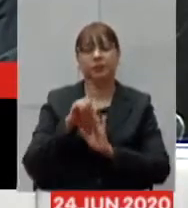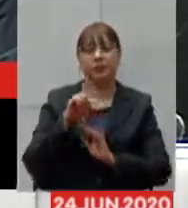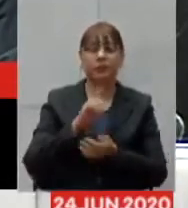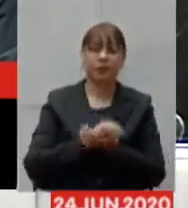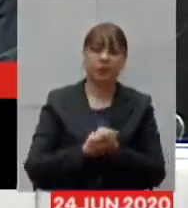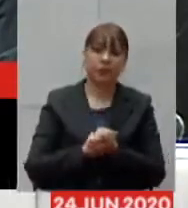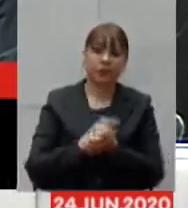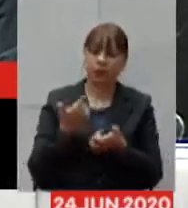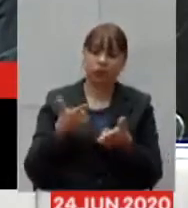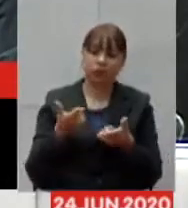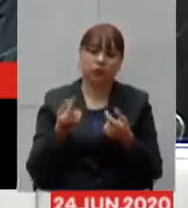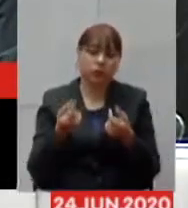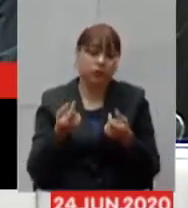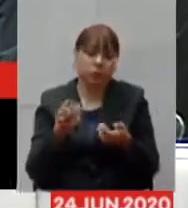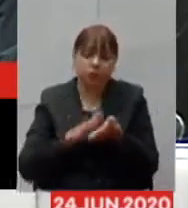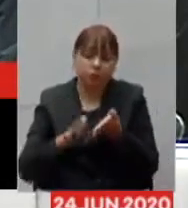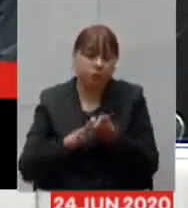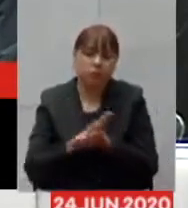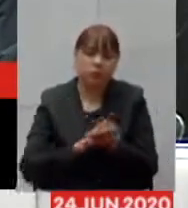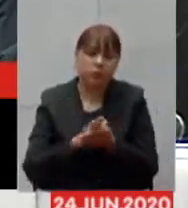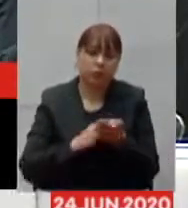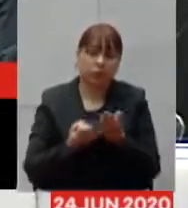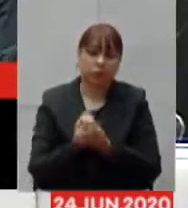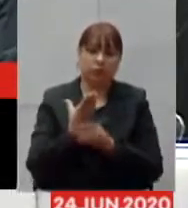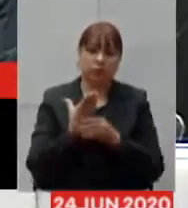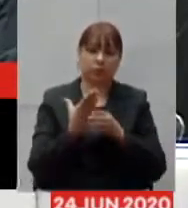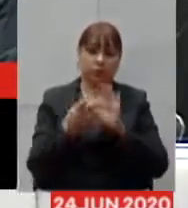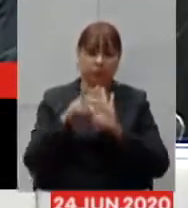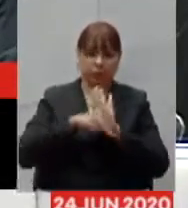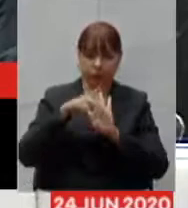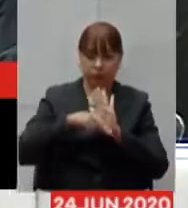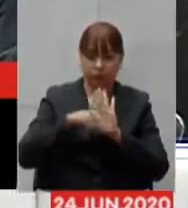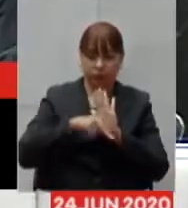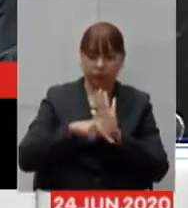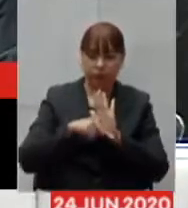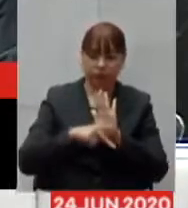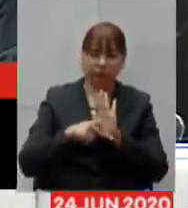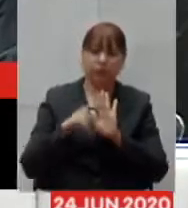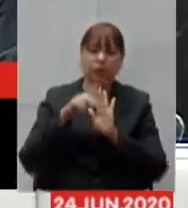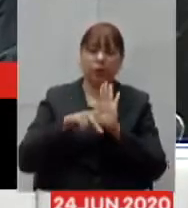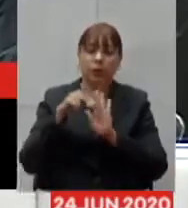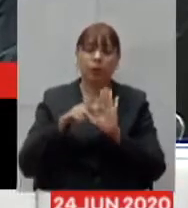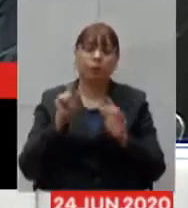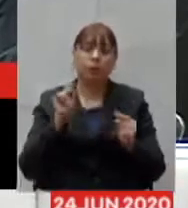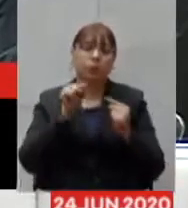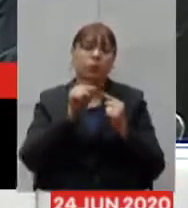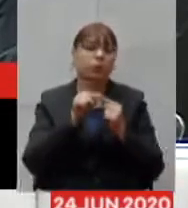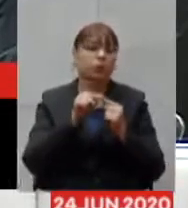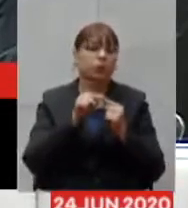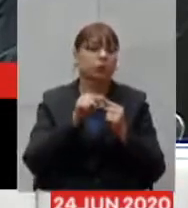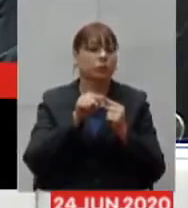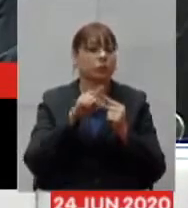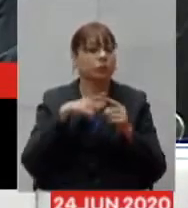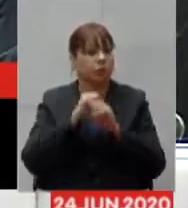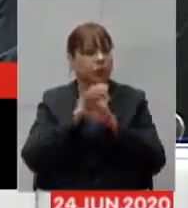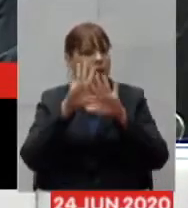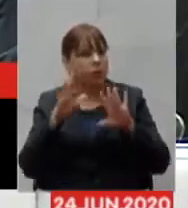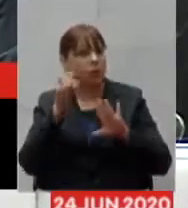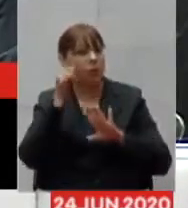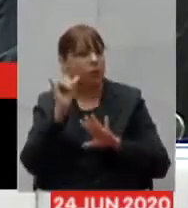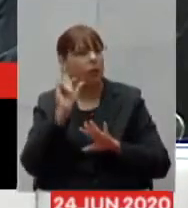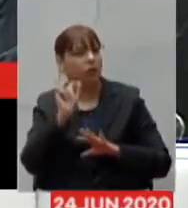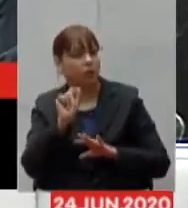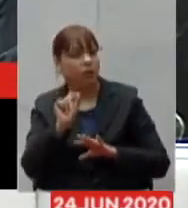custos para implantar esse projeto esse projeto ele tem um objetivo claro ele é um projeto para evitar que aquelas